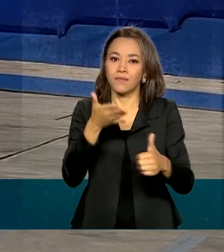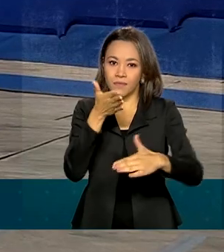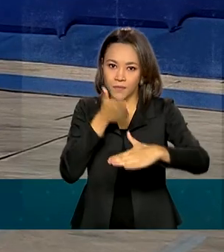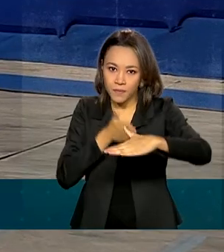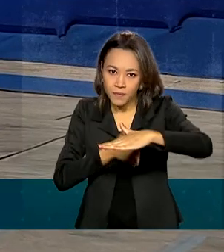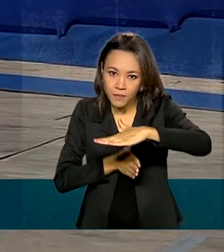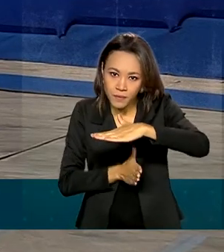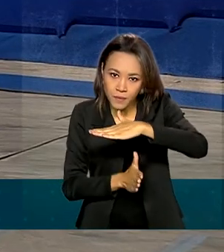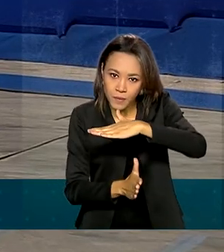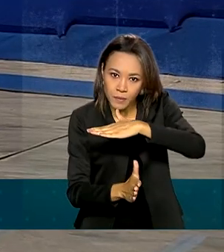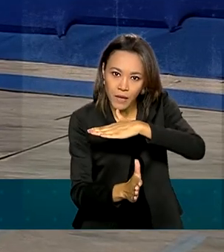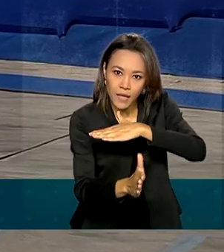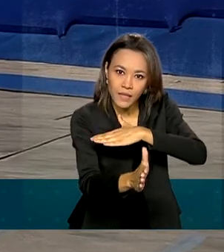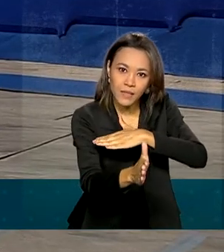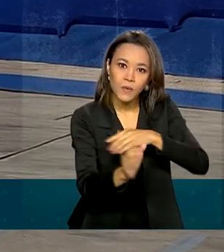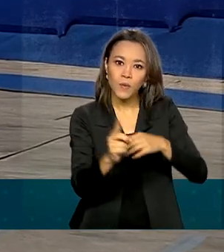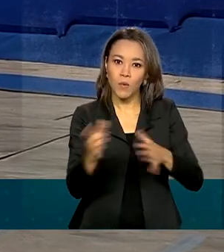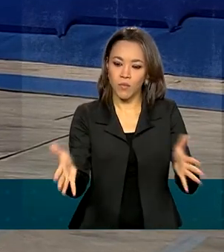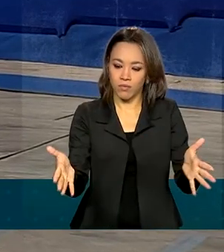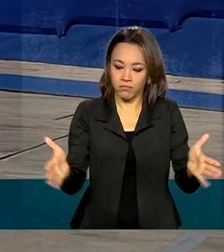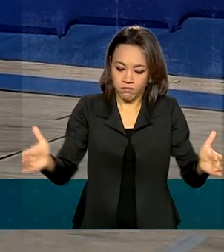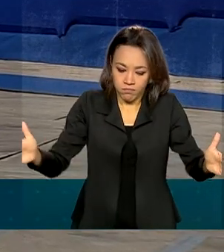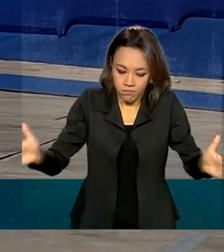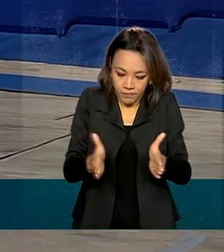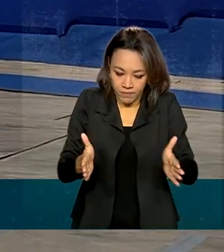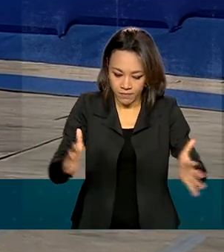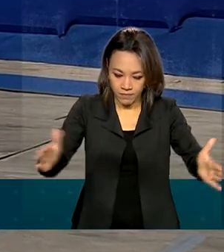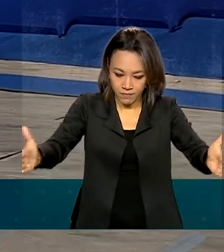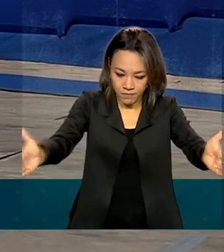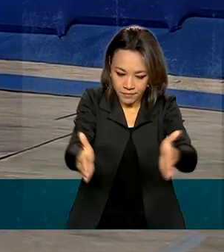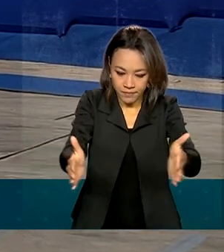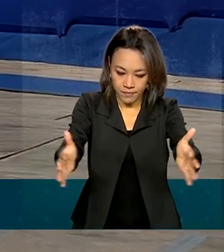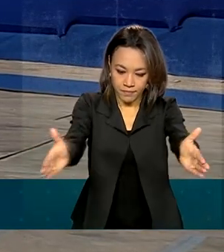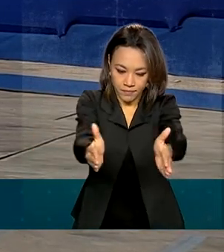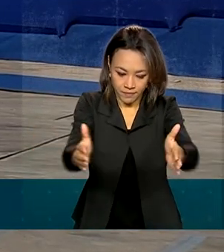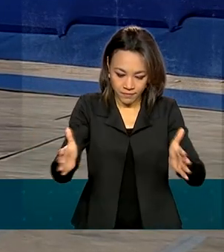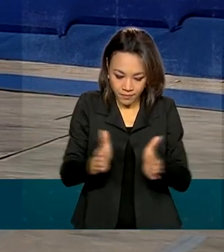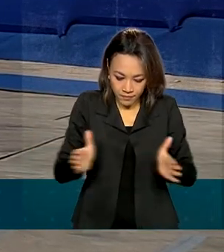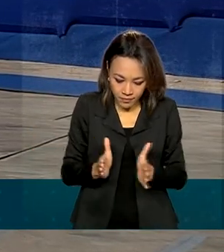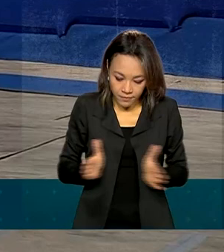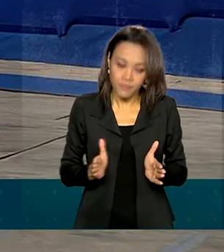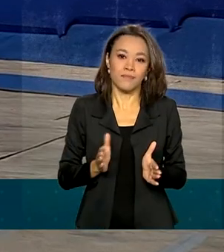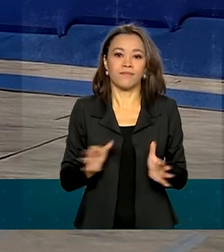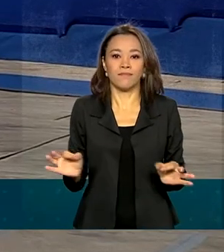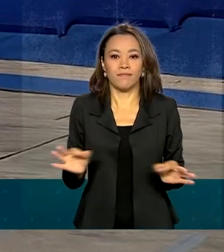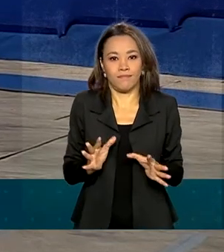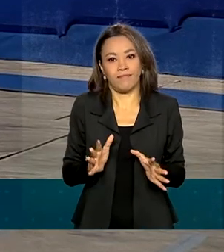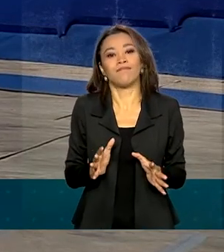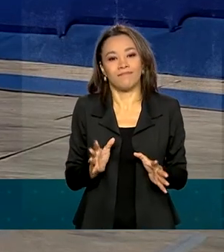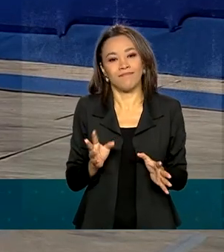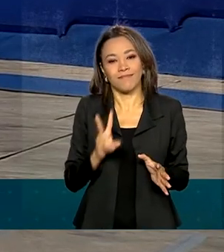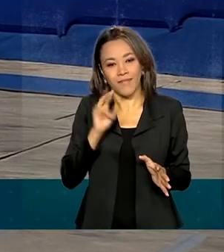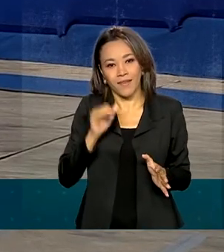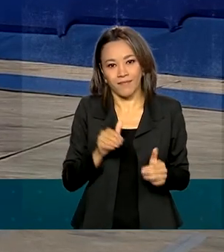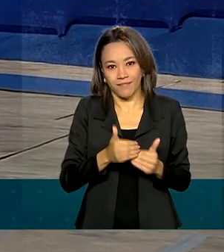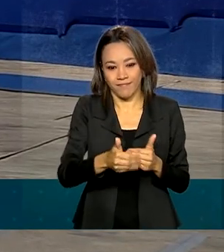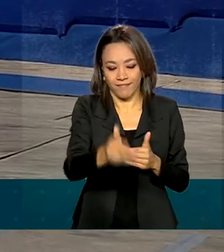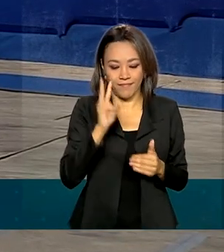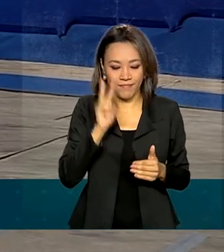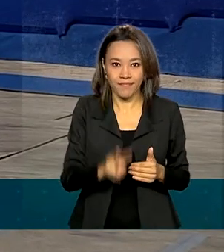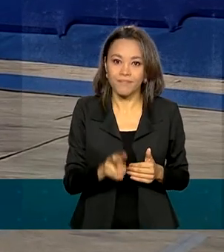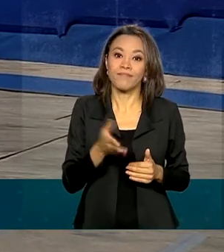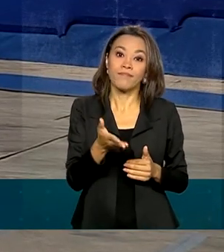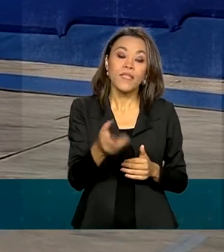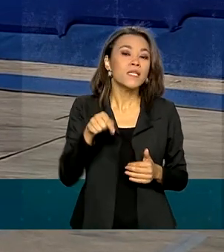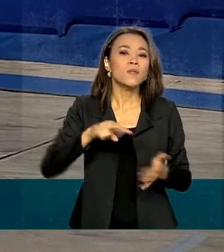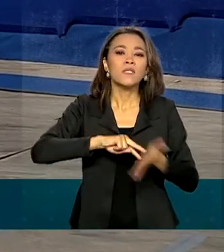do submarino em um casco único, finalizando, assim, a parte estrutural do submarino. Esse submarino, Renata,